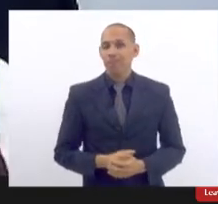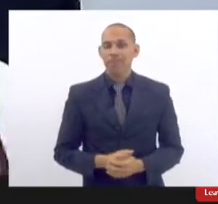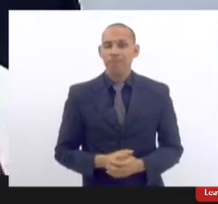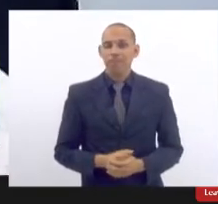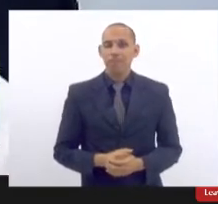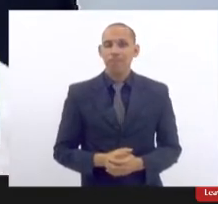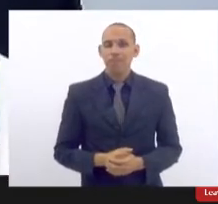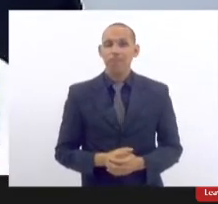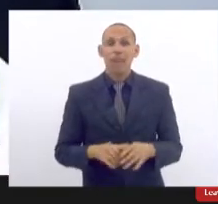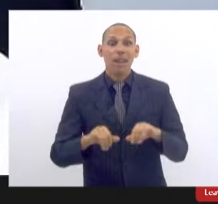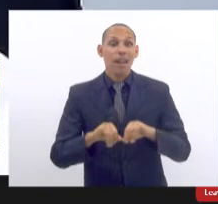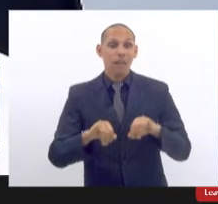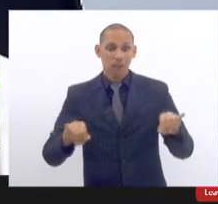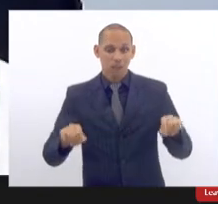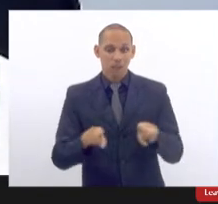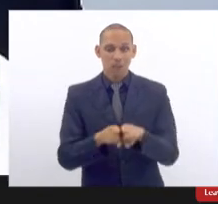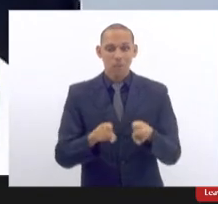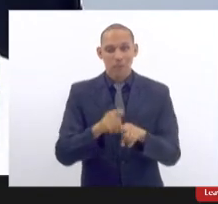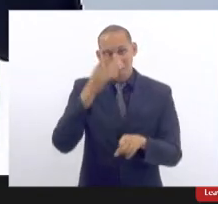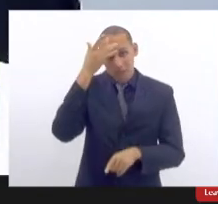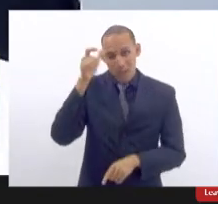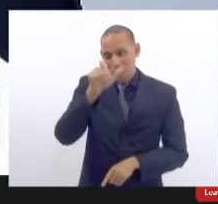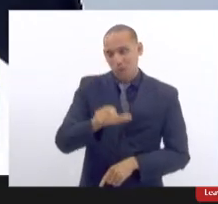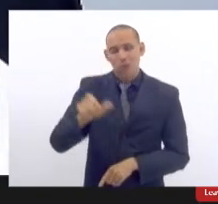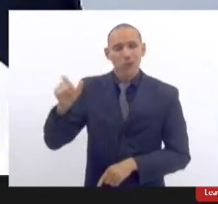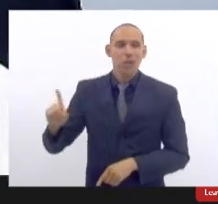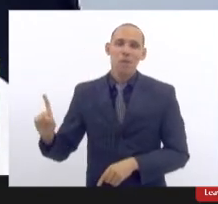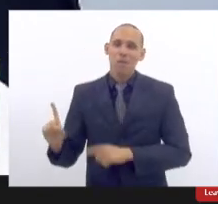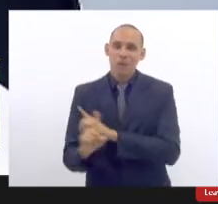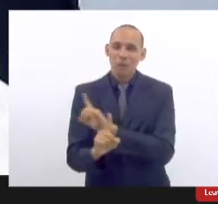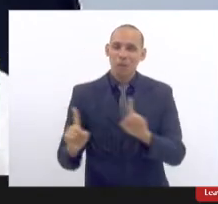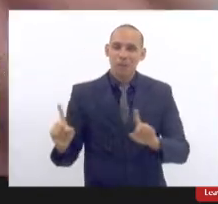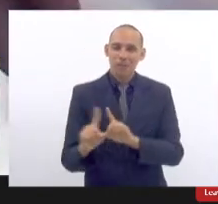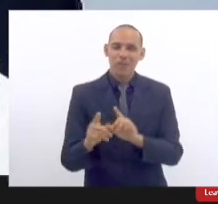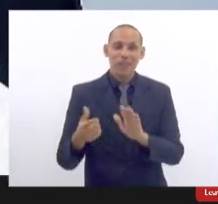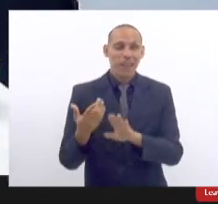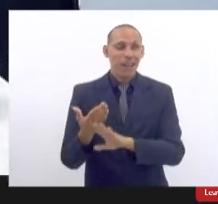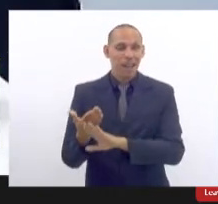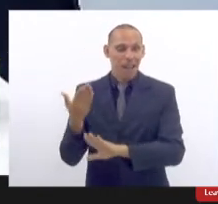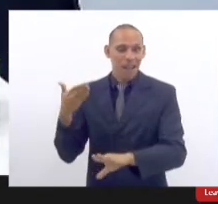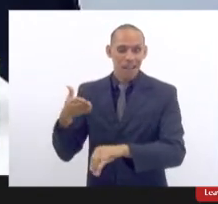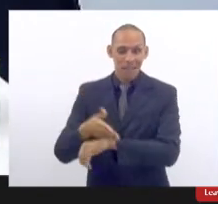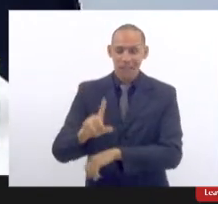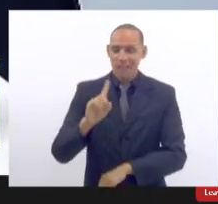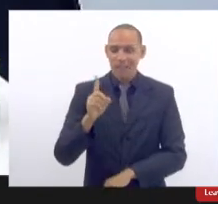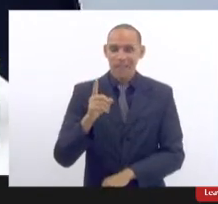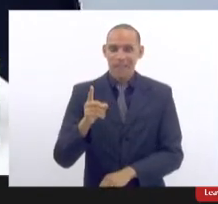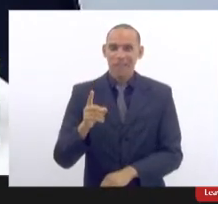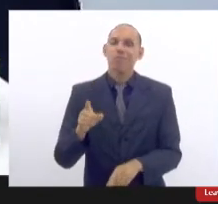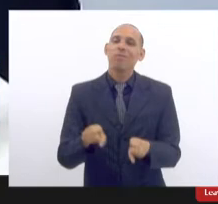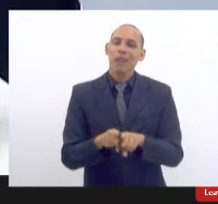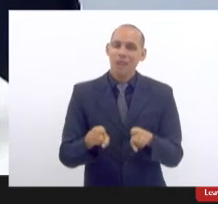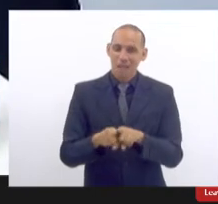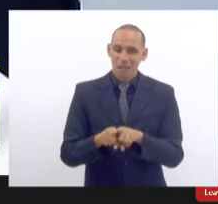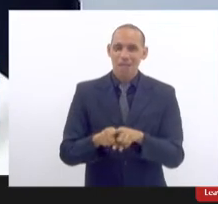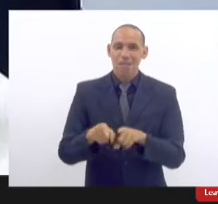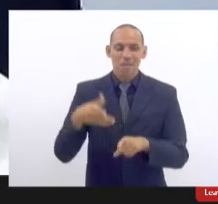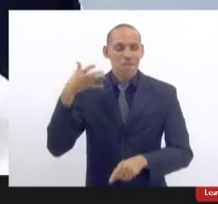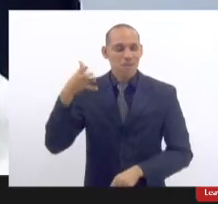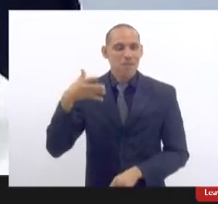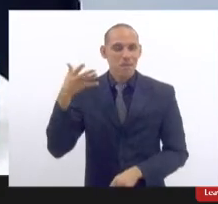Vou anunciar outras pessoas que se somaram a nós e que eu não tinha anunciado antes e vou passar a palavra para a próxima